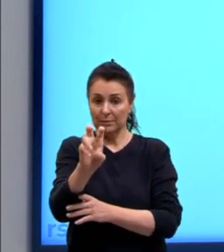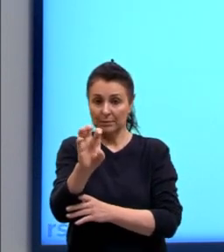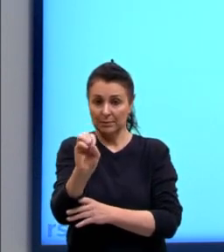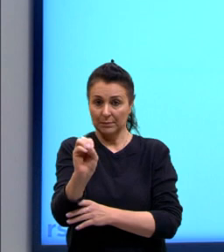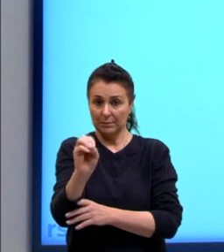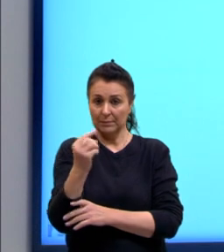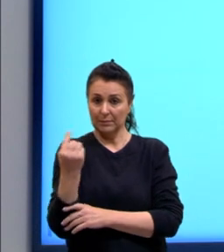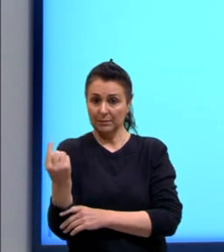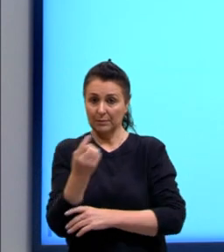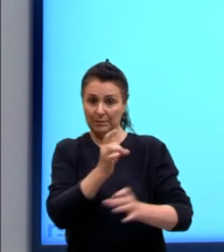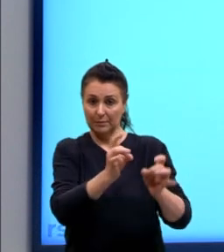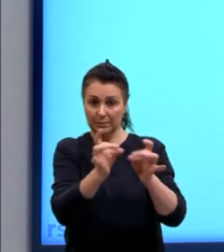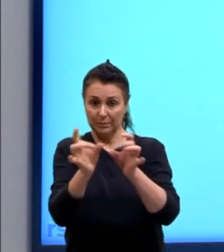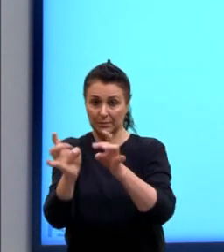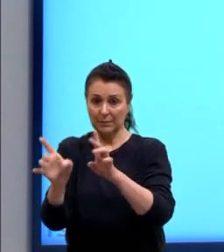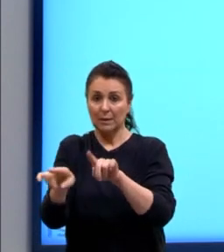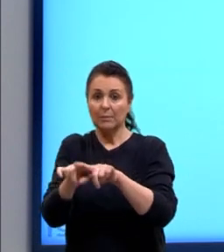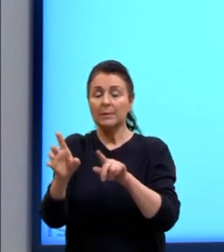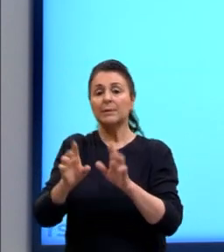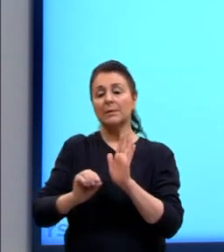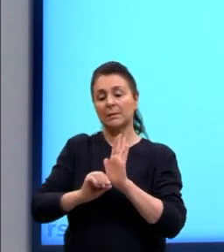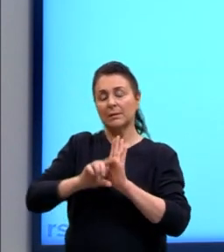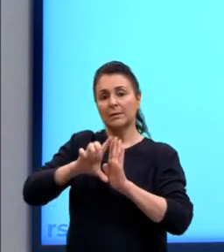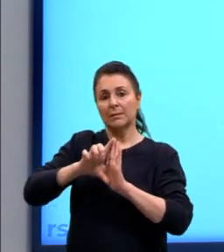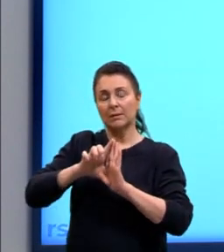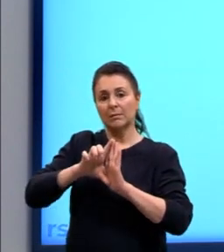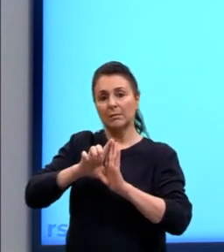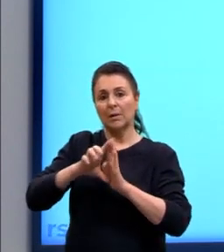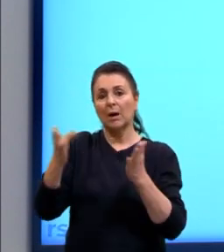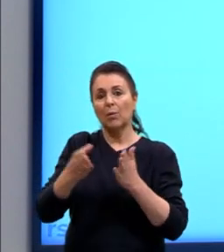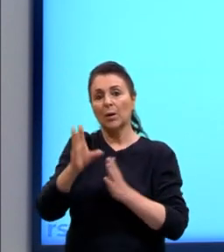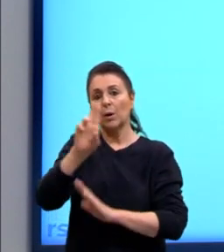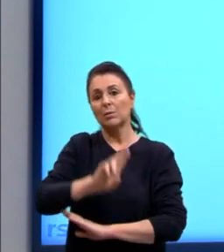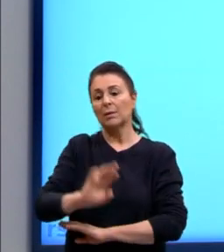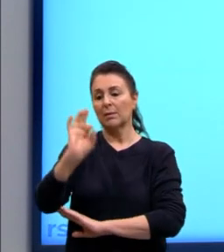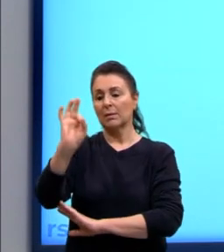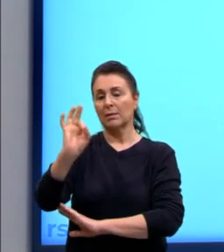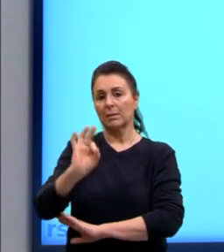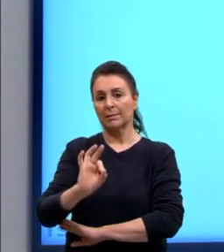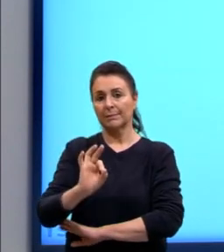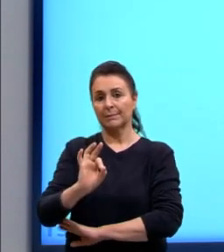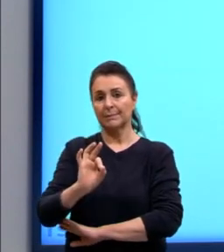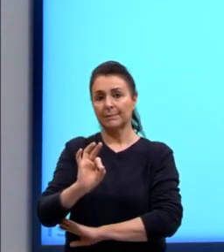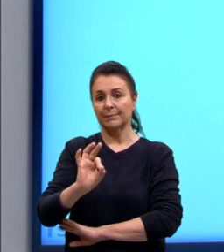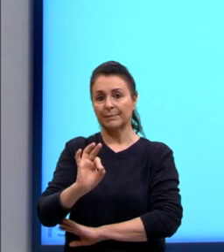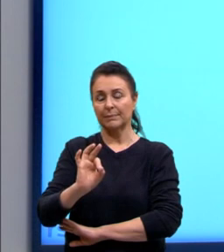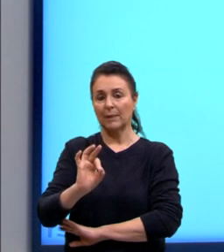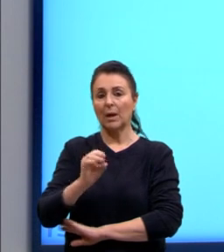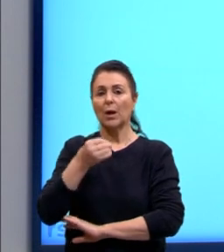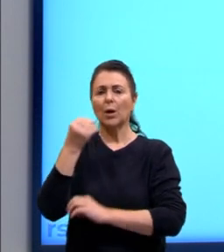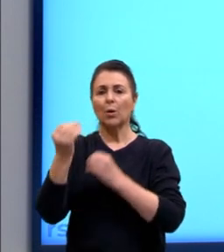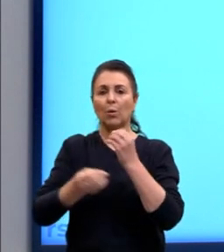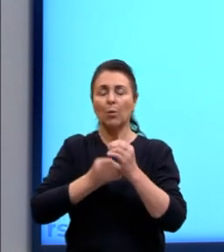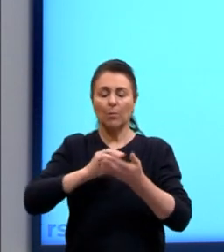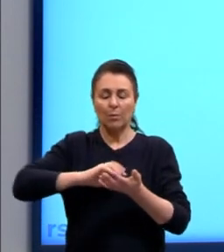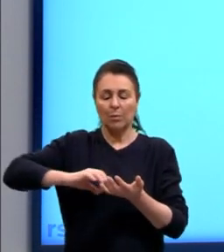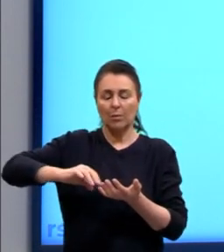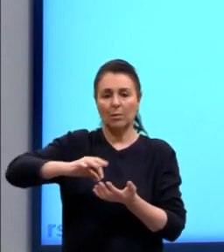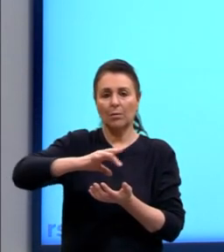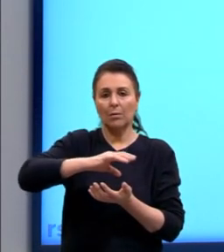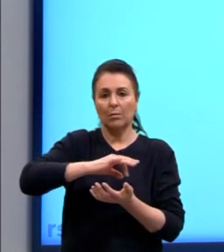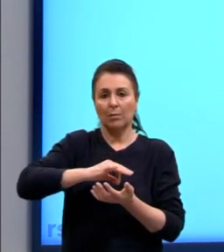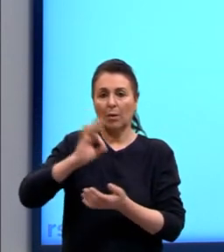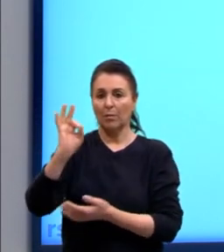vendidas. Mas eu quero esse aumento na forma percentual. Como é que nós calculamos forma